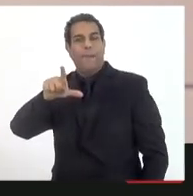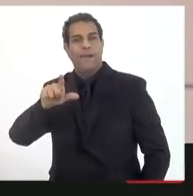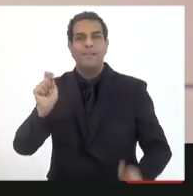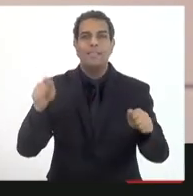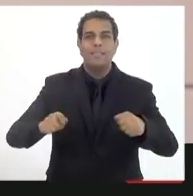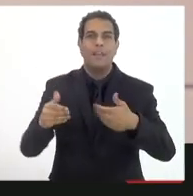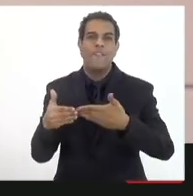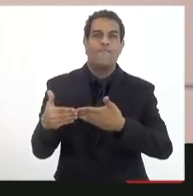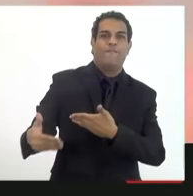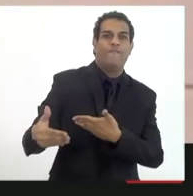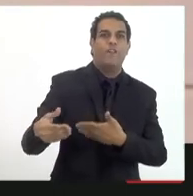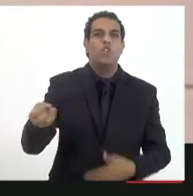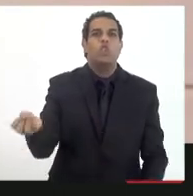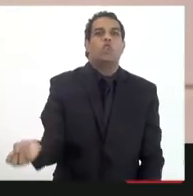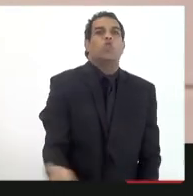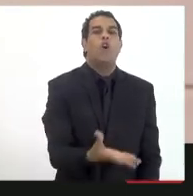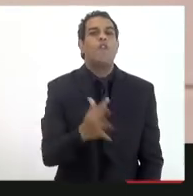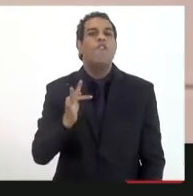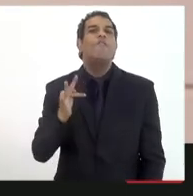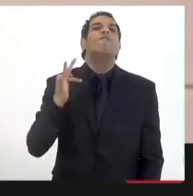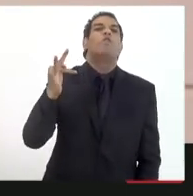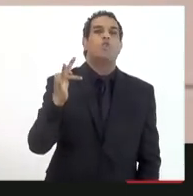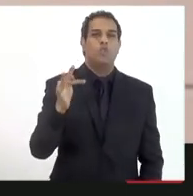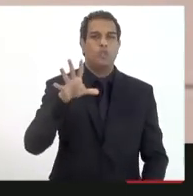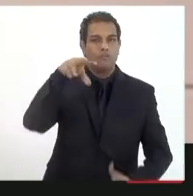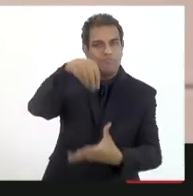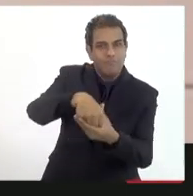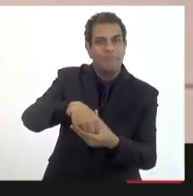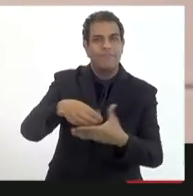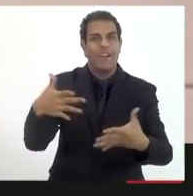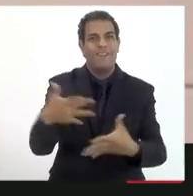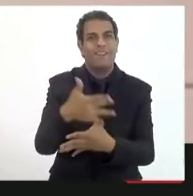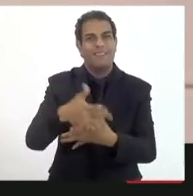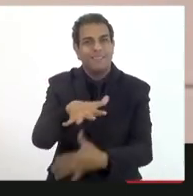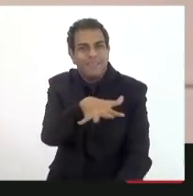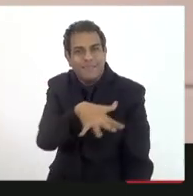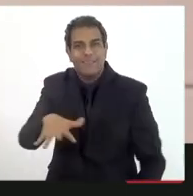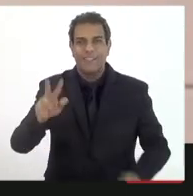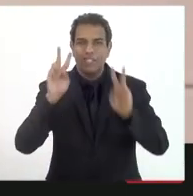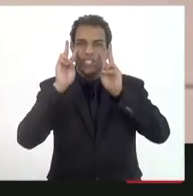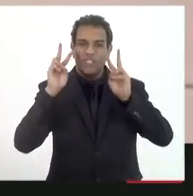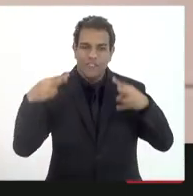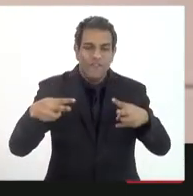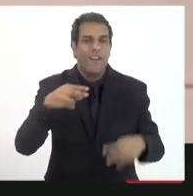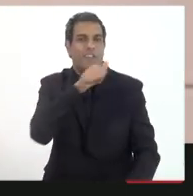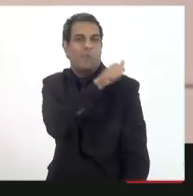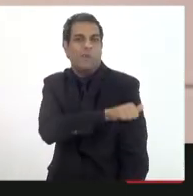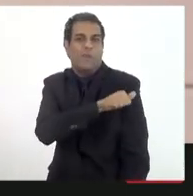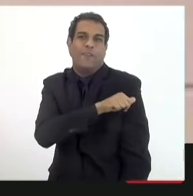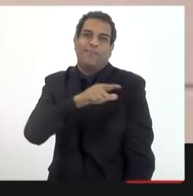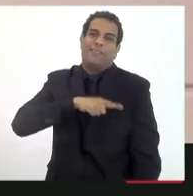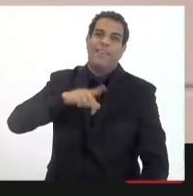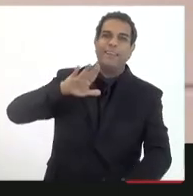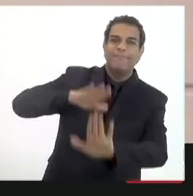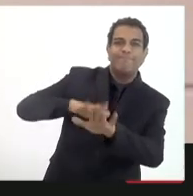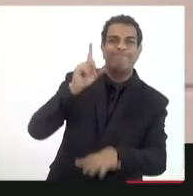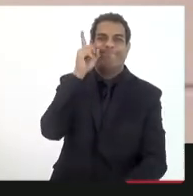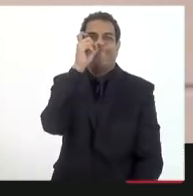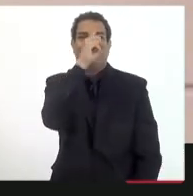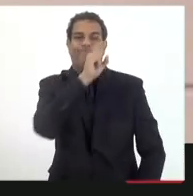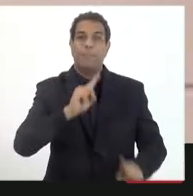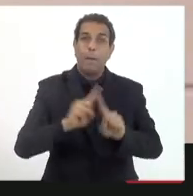possa servir para construir um outro futuro para o nosso estado que tantas dificuldades vem enfrentar isso não se faz sem